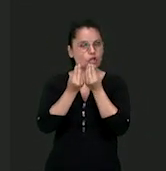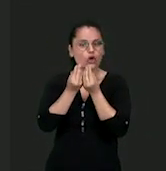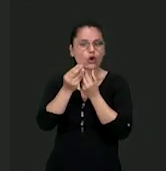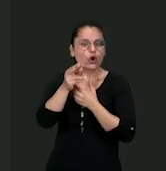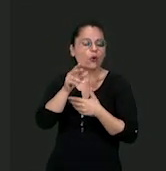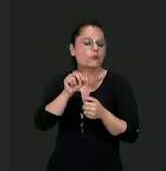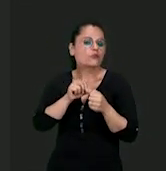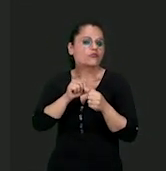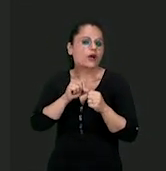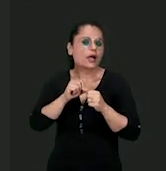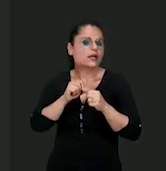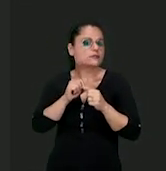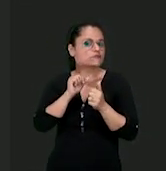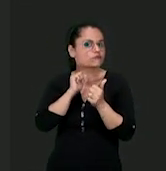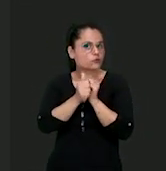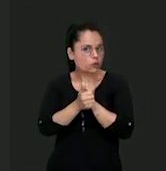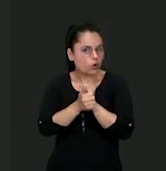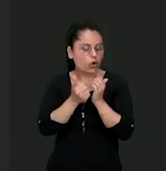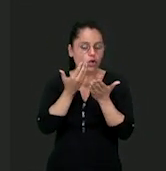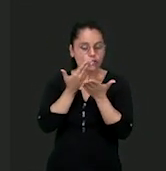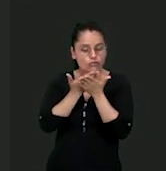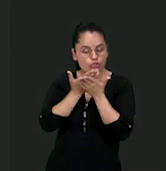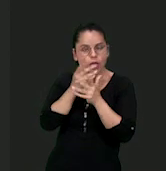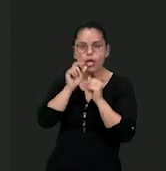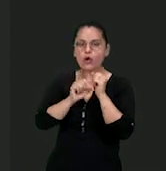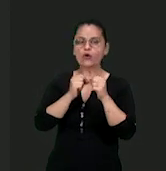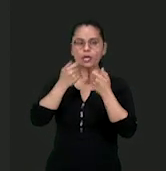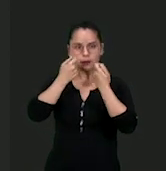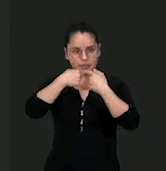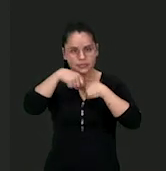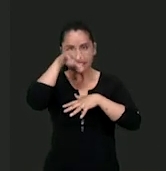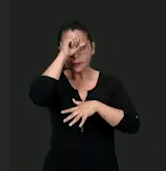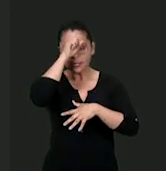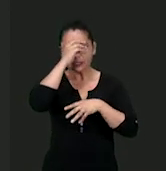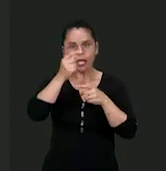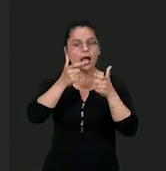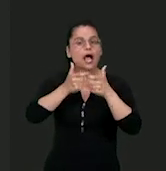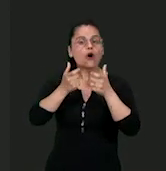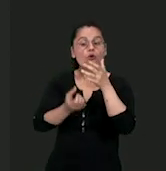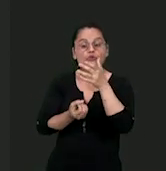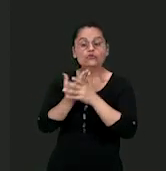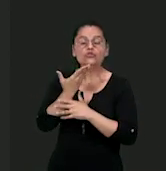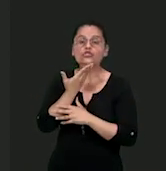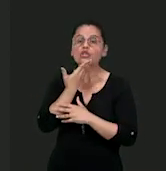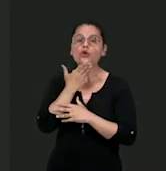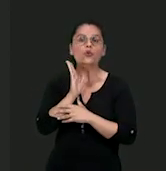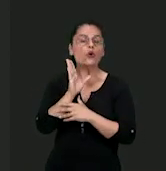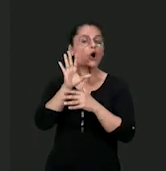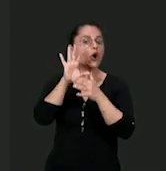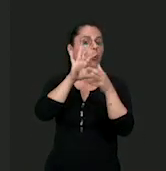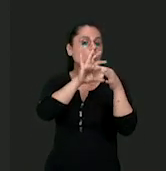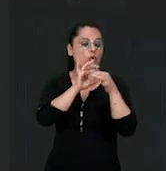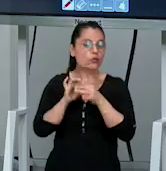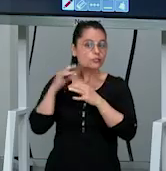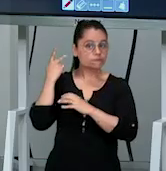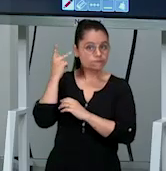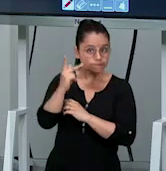Basicamente, quando a gente vai estudar um esporte, é isso que a gente tem que aprender. Onde ele surgiu, qual foi o contexto histórico,